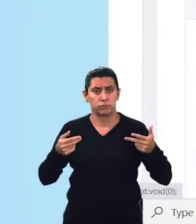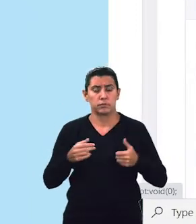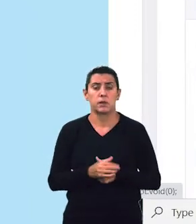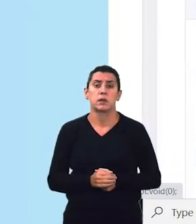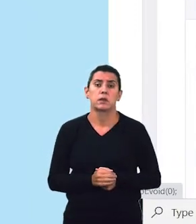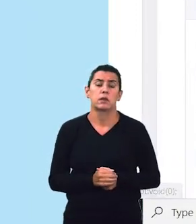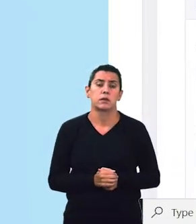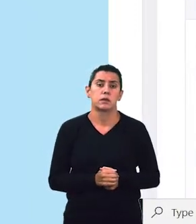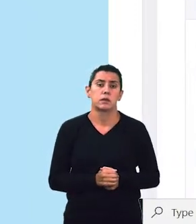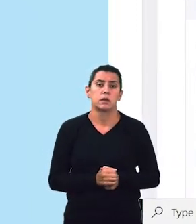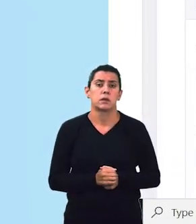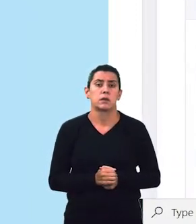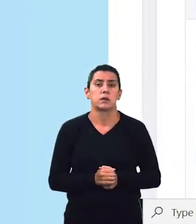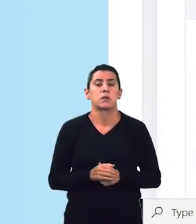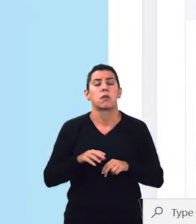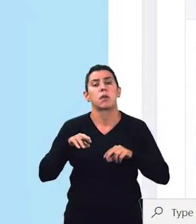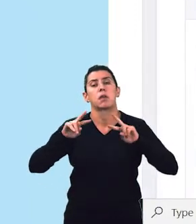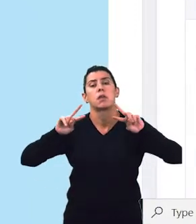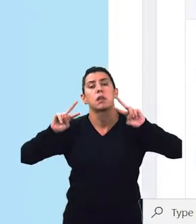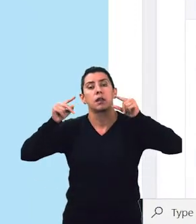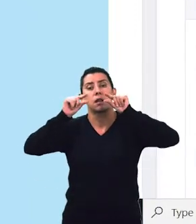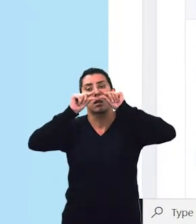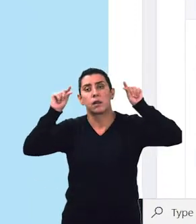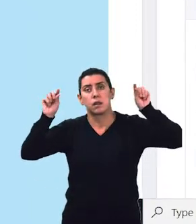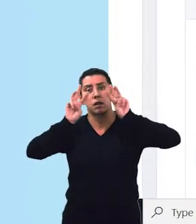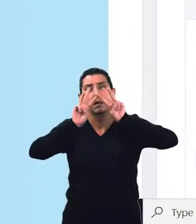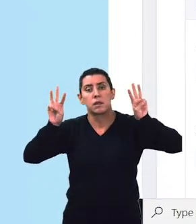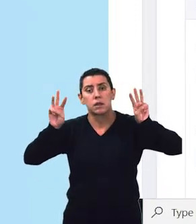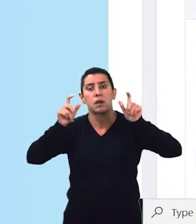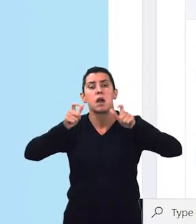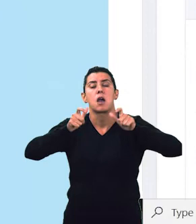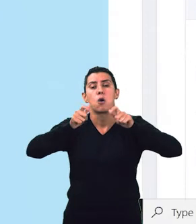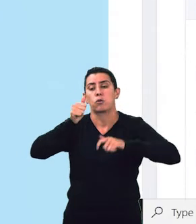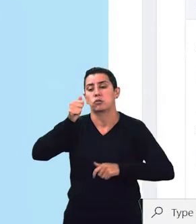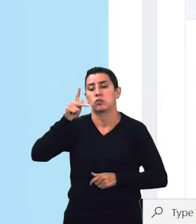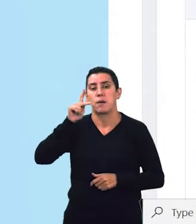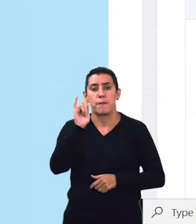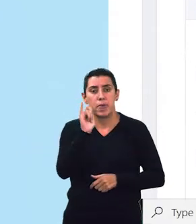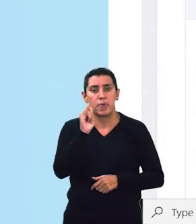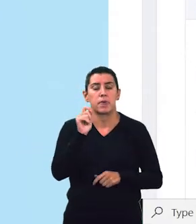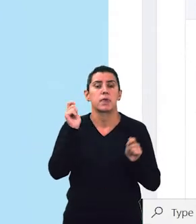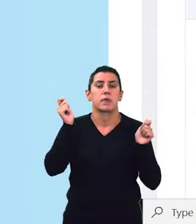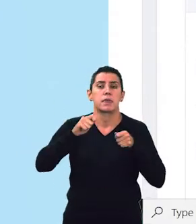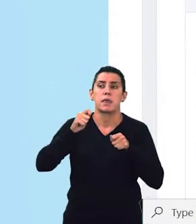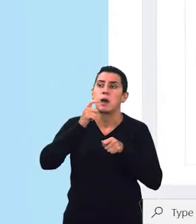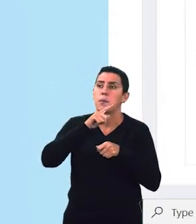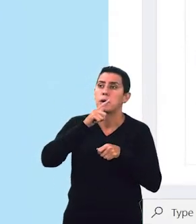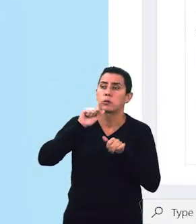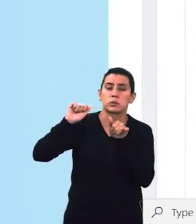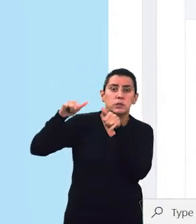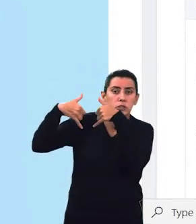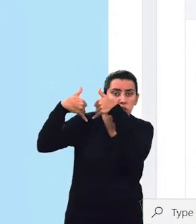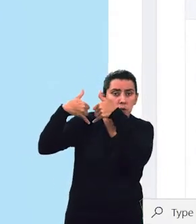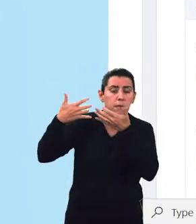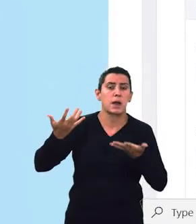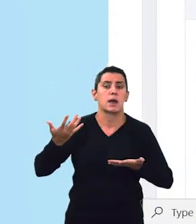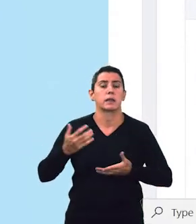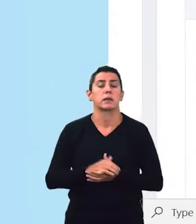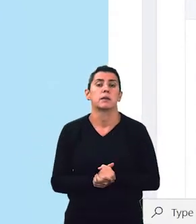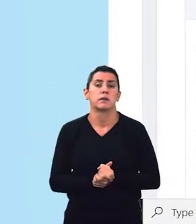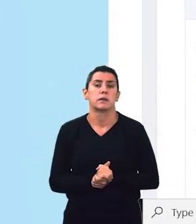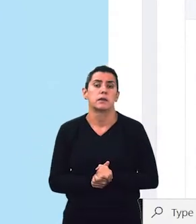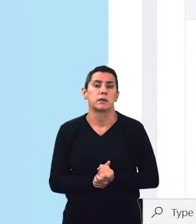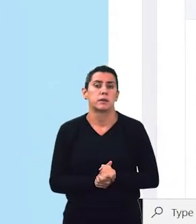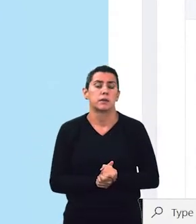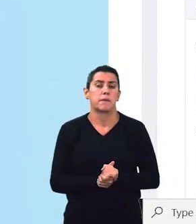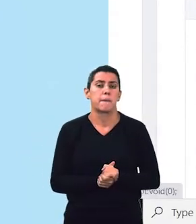o endereço da API. Também tem como fazer a chamada, o formato dos dados que precisam ser entregues para